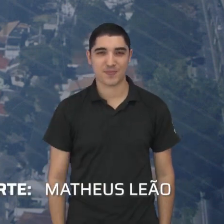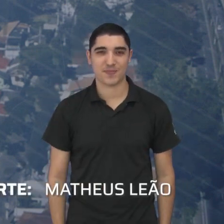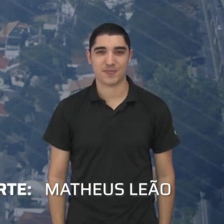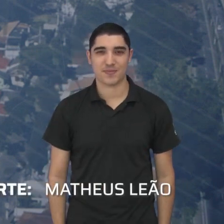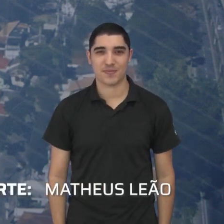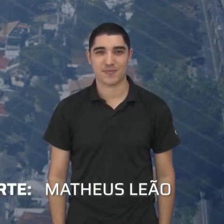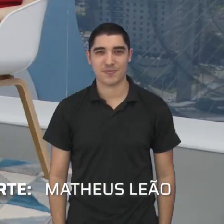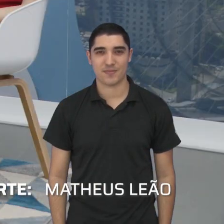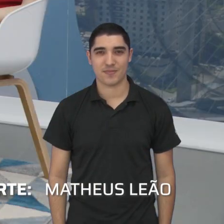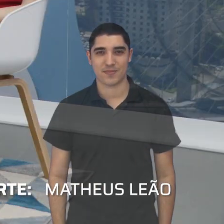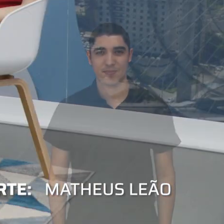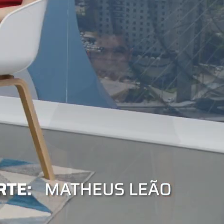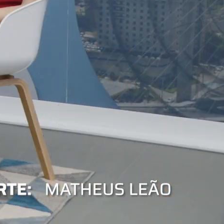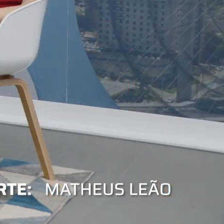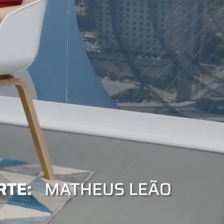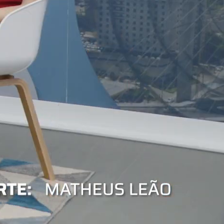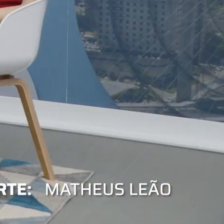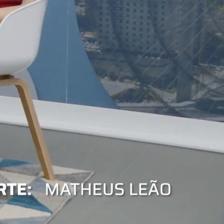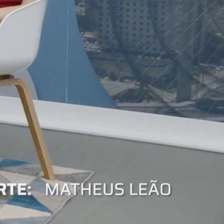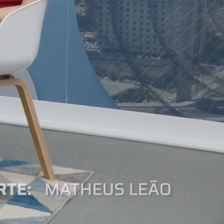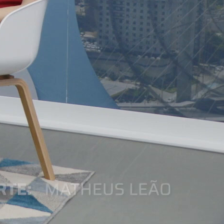tchau